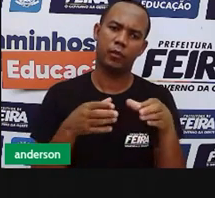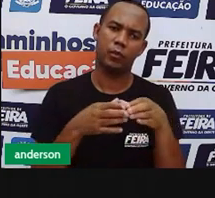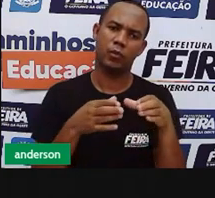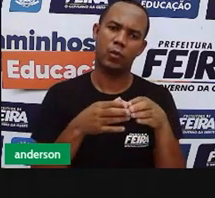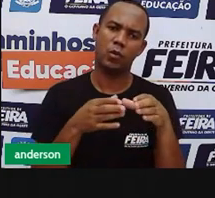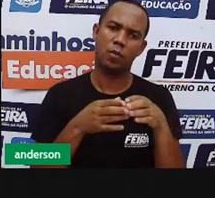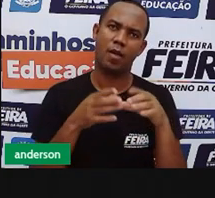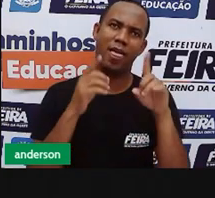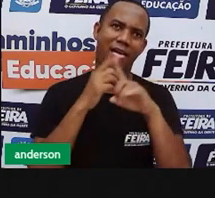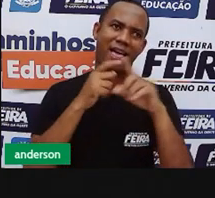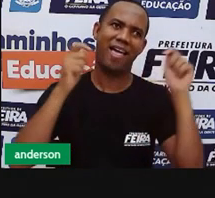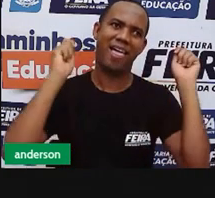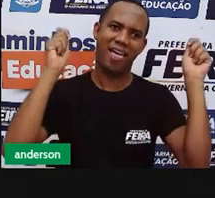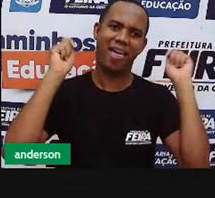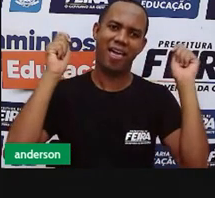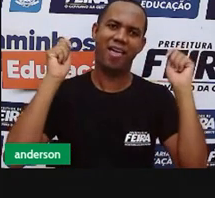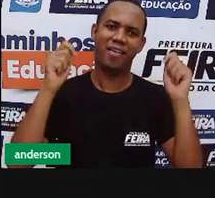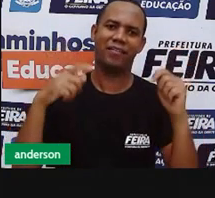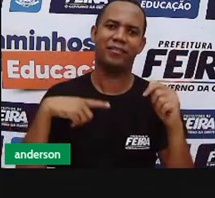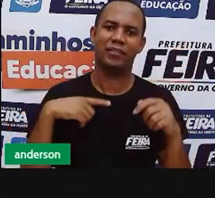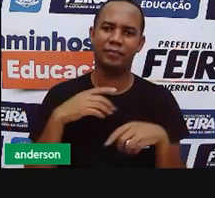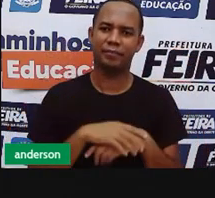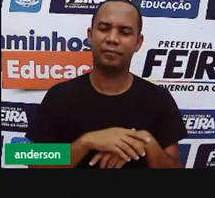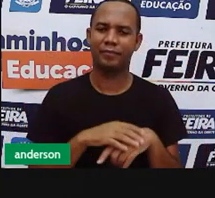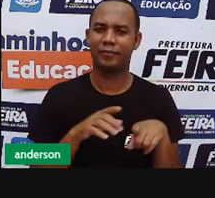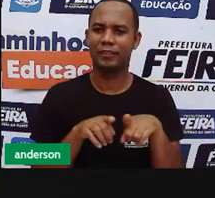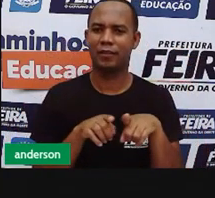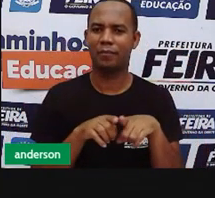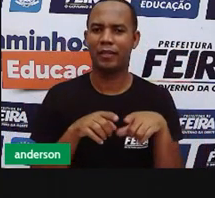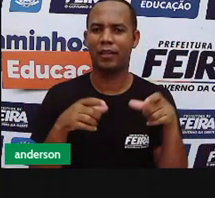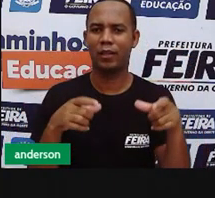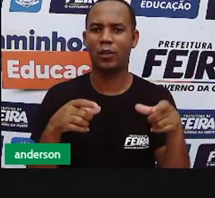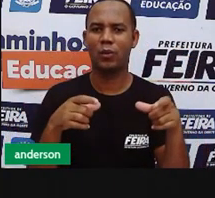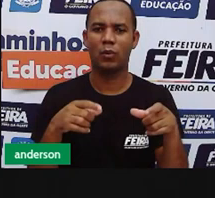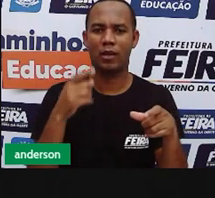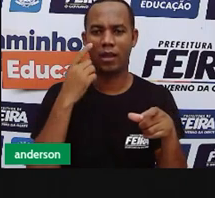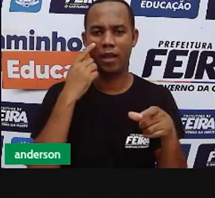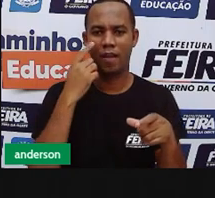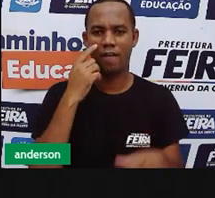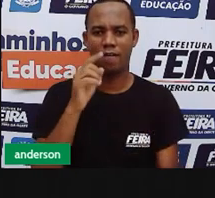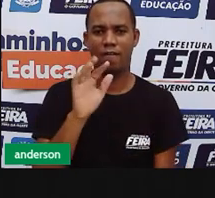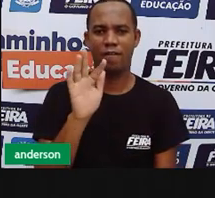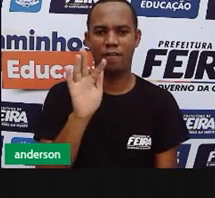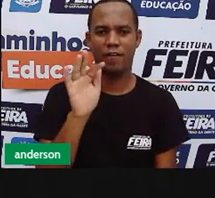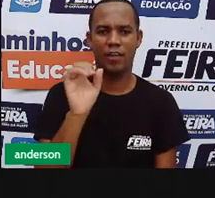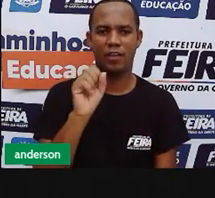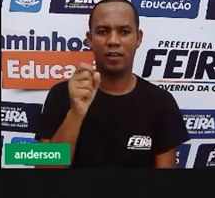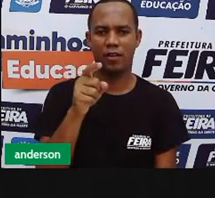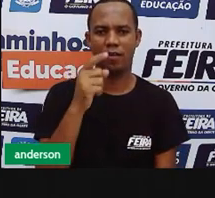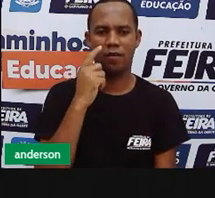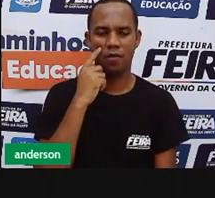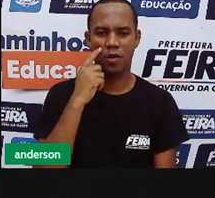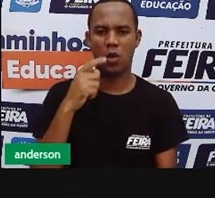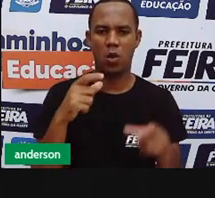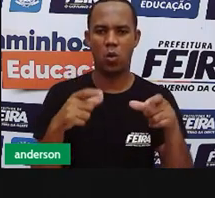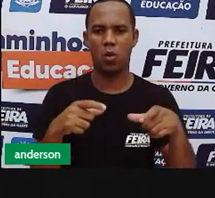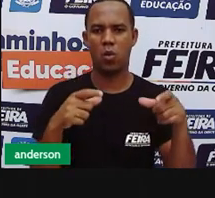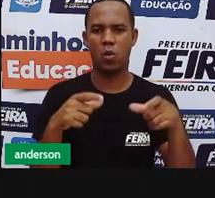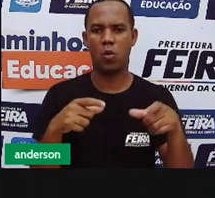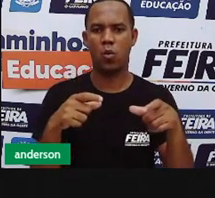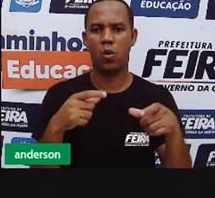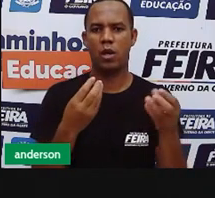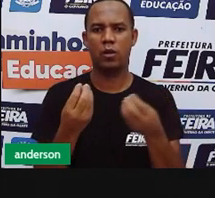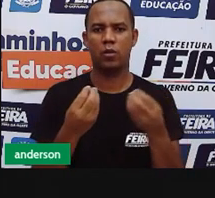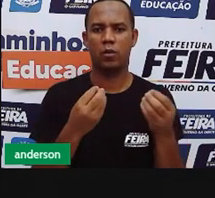anunciador. E ali atrás, é a nossa igreja Matriz, em Serra de Santana, na rua Conselheiro